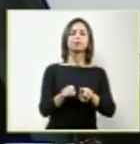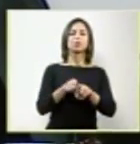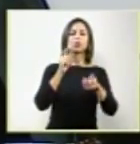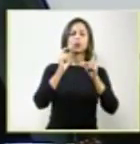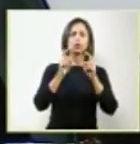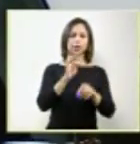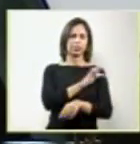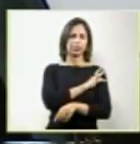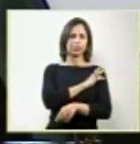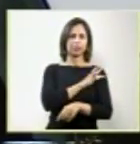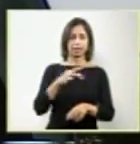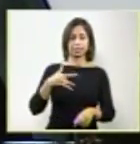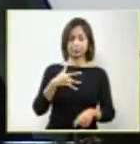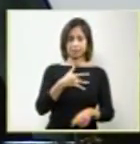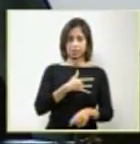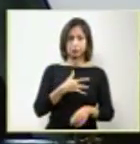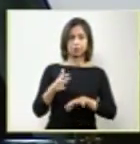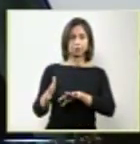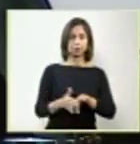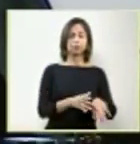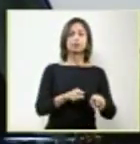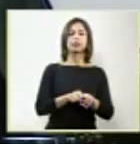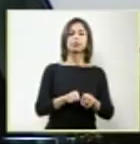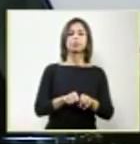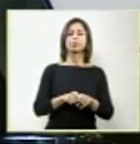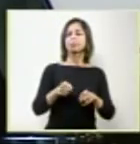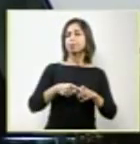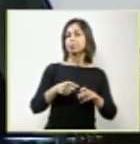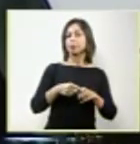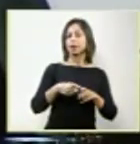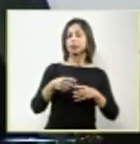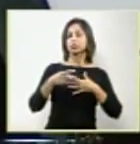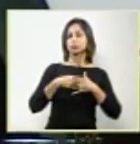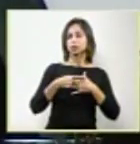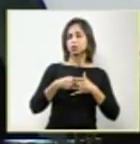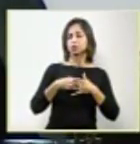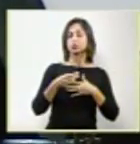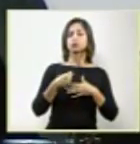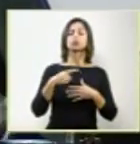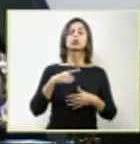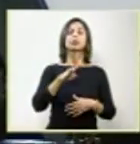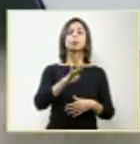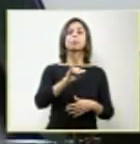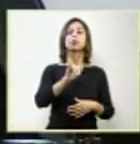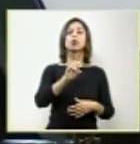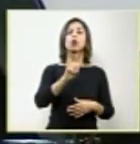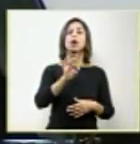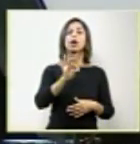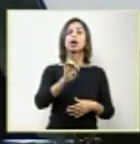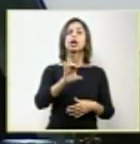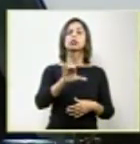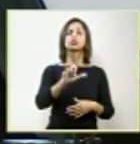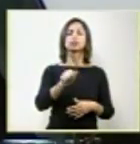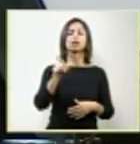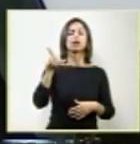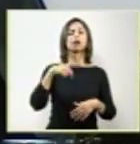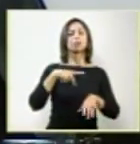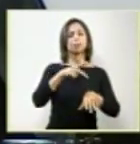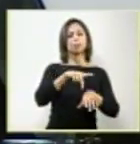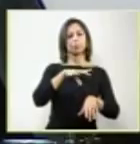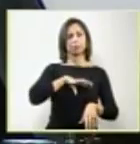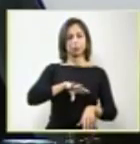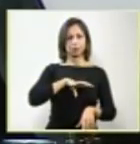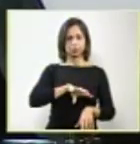doutoranda em Medicina Bioética pela Universidade do Porto, Portugal. Com a palavra, portanto,